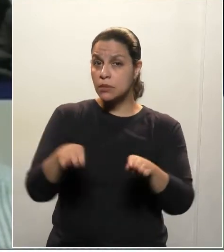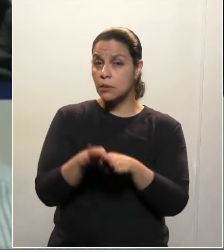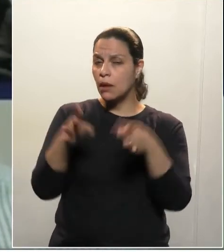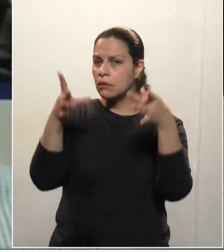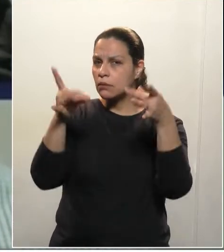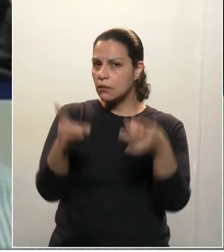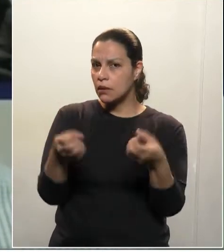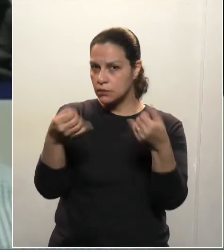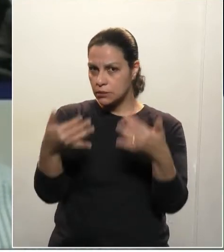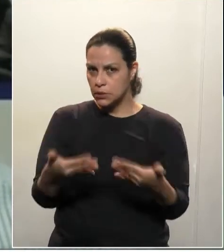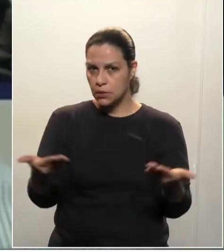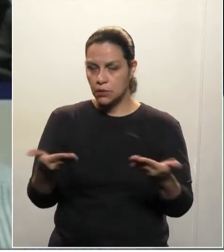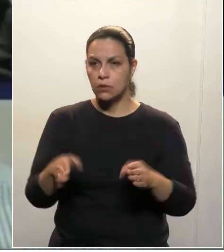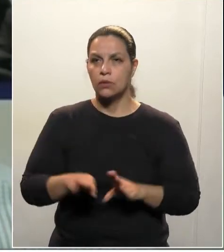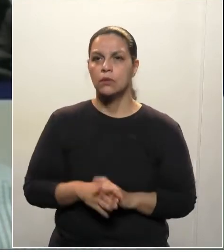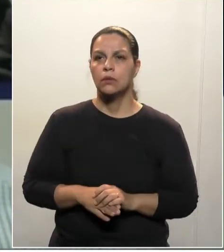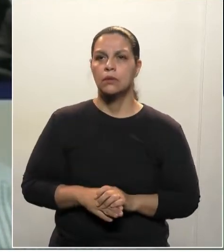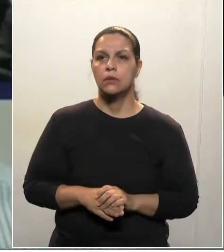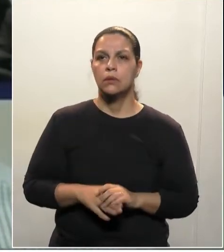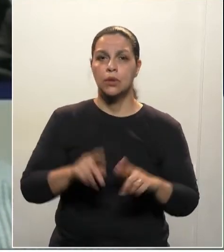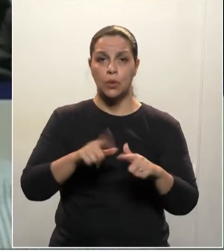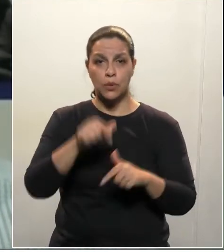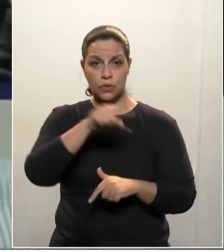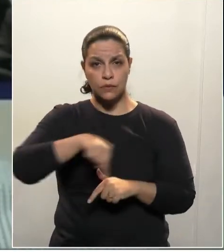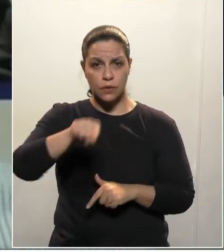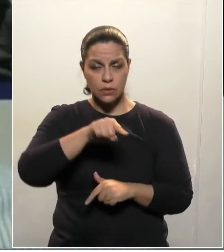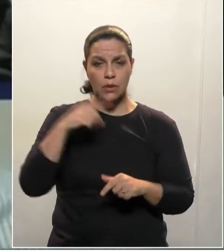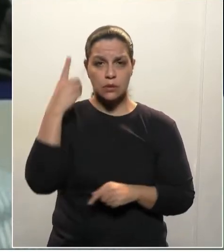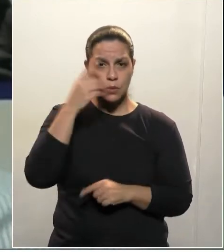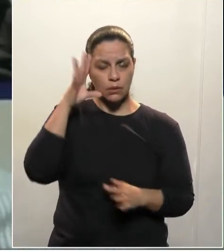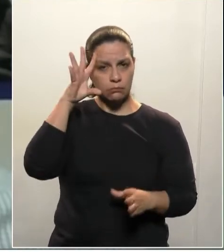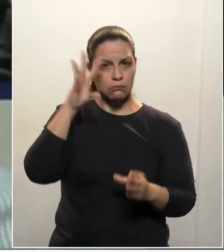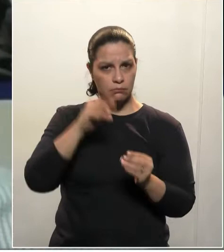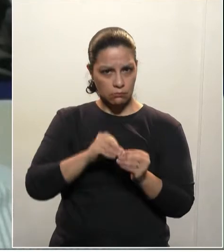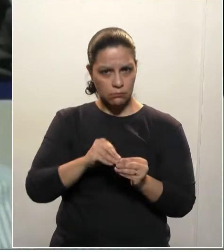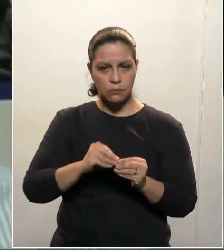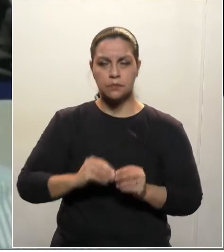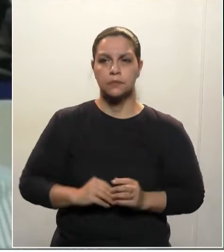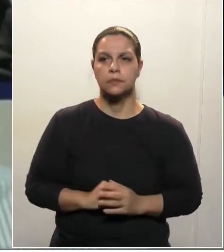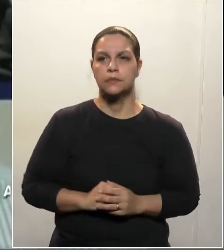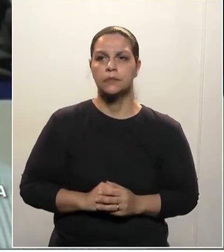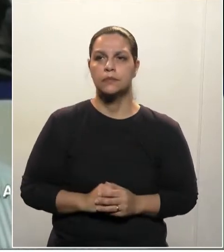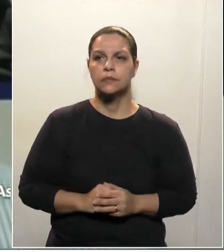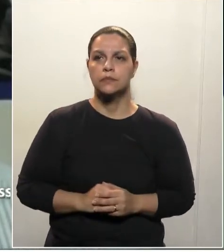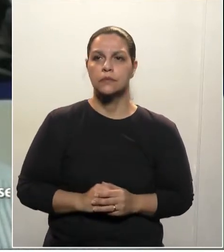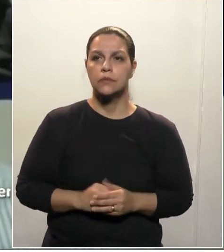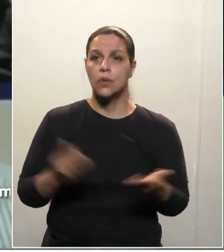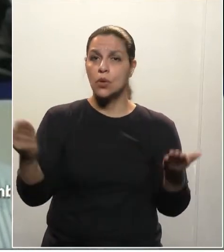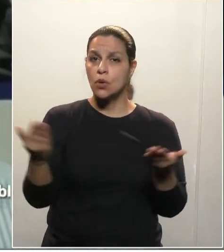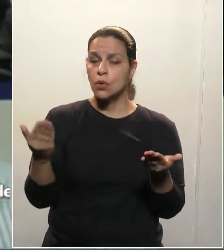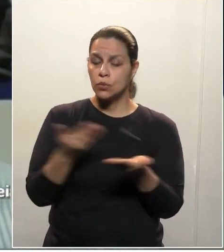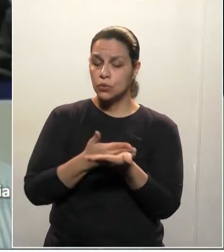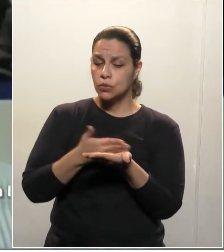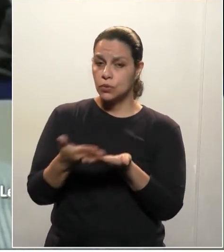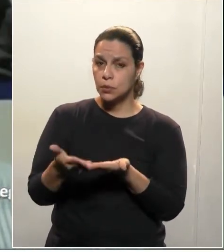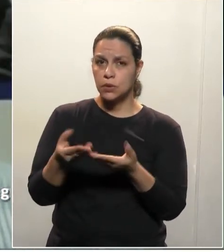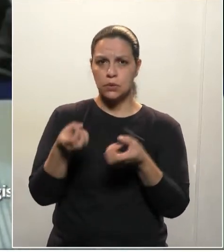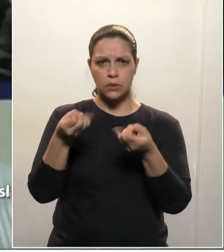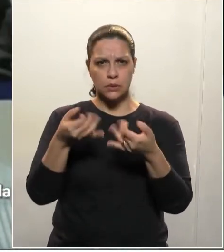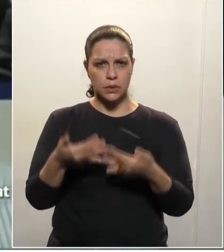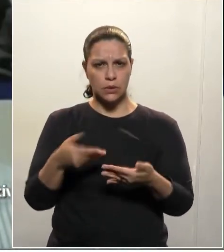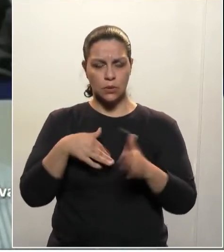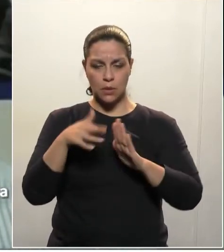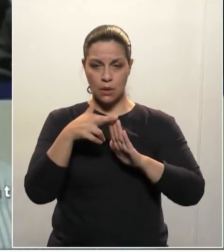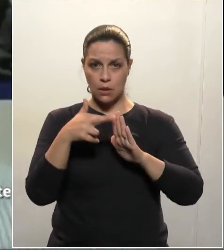esclarecimentos e que isso venha a aumentar a compreensão dos outros colegas. Eu queria, inicialmente, falar sobre